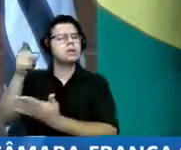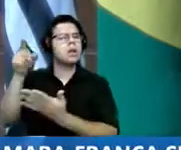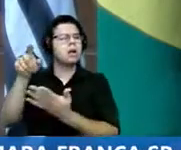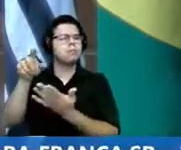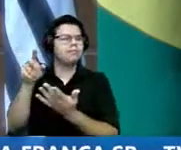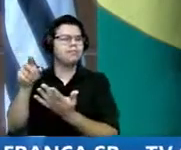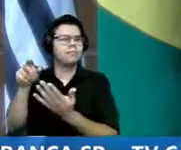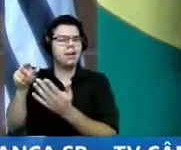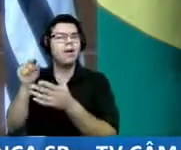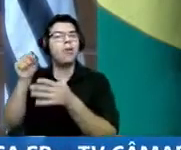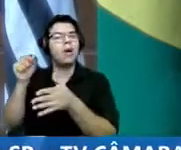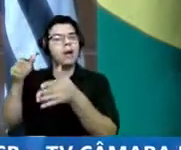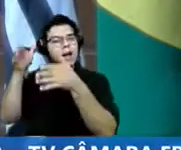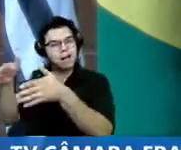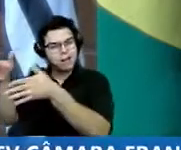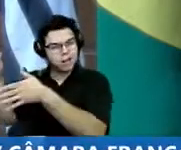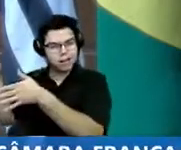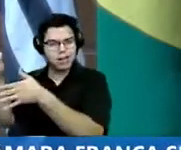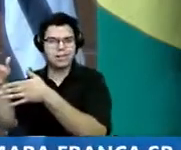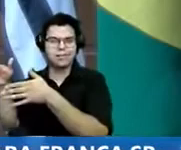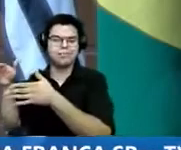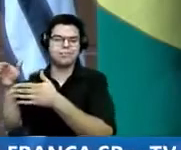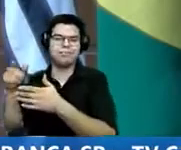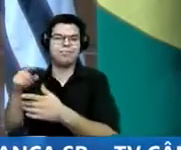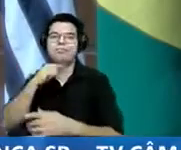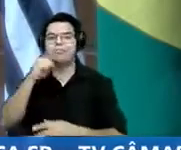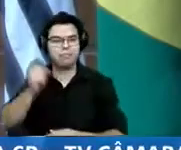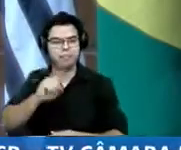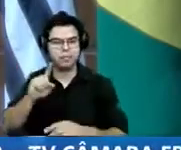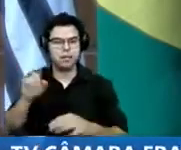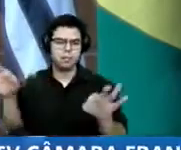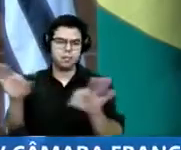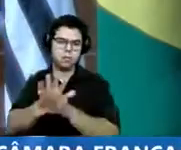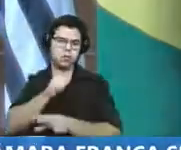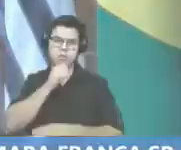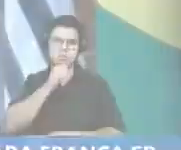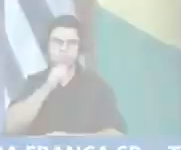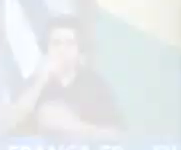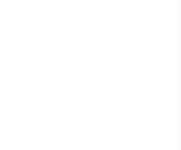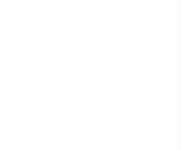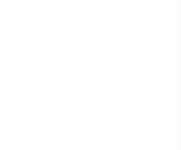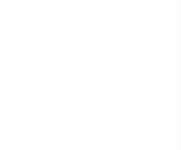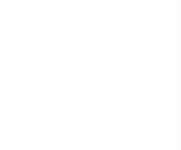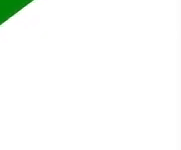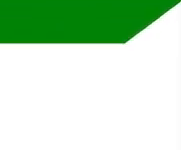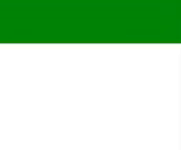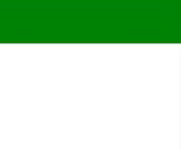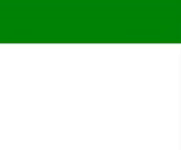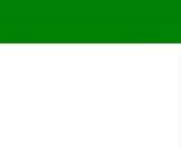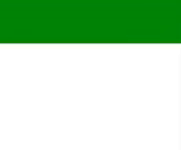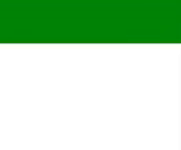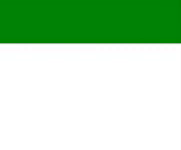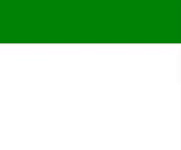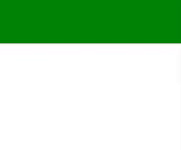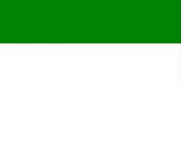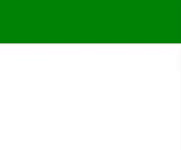frente e não conseguiu terminar elas. Muito obrigado.,0,0,0